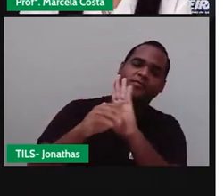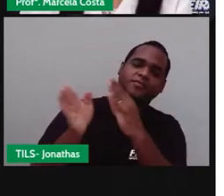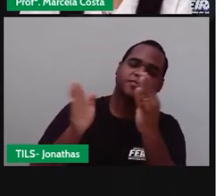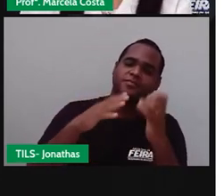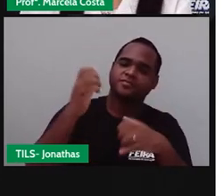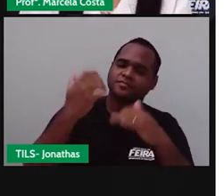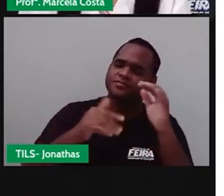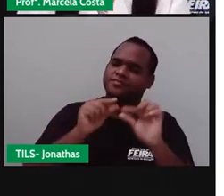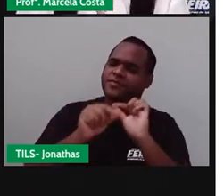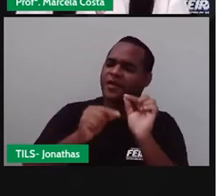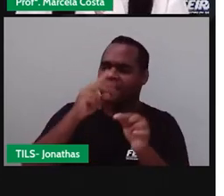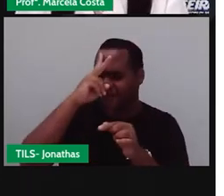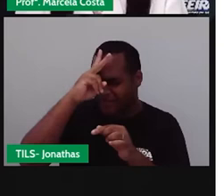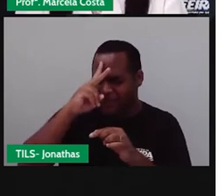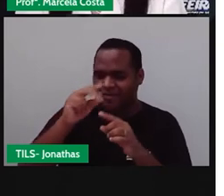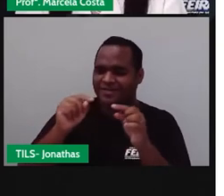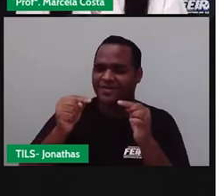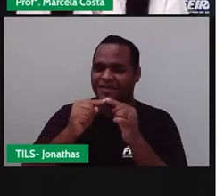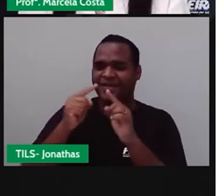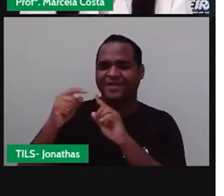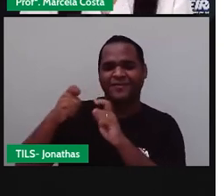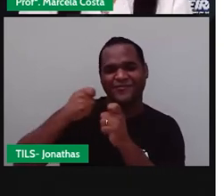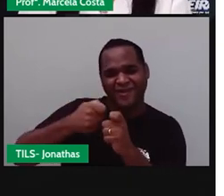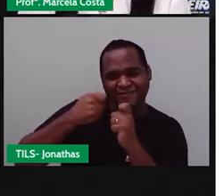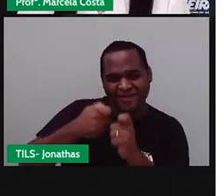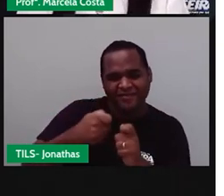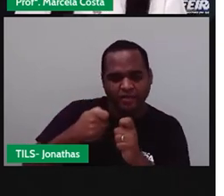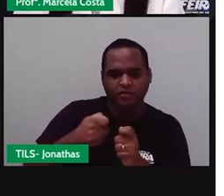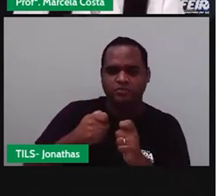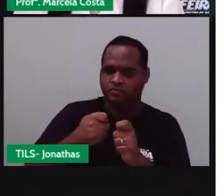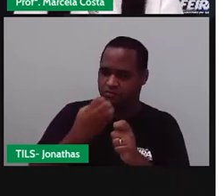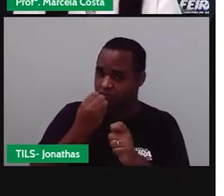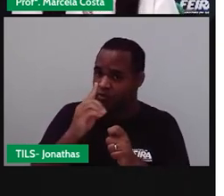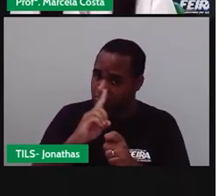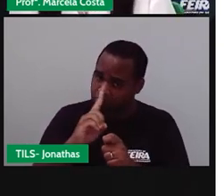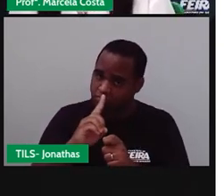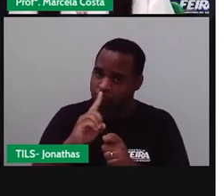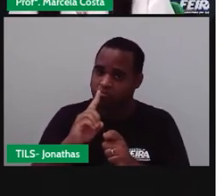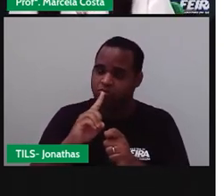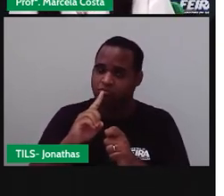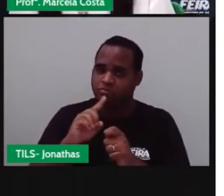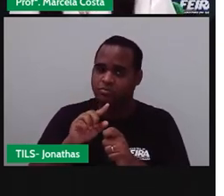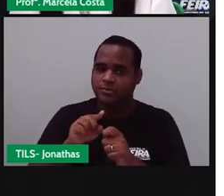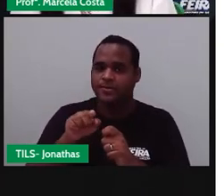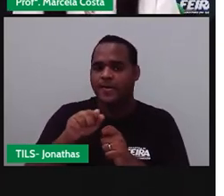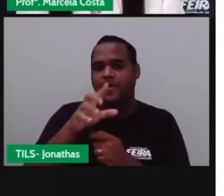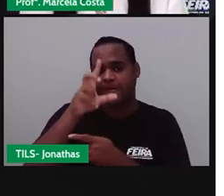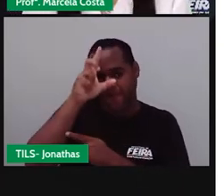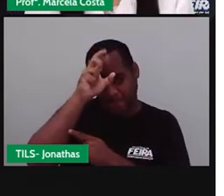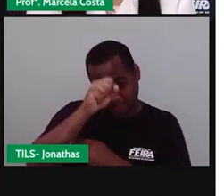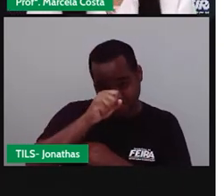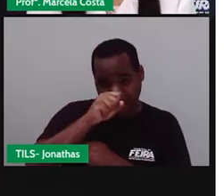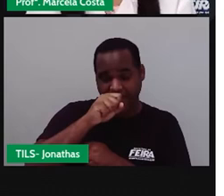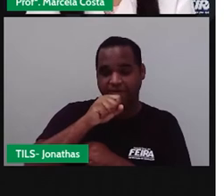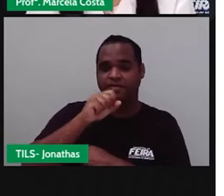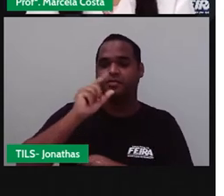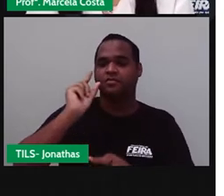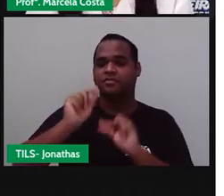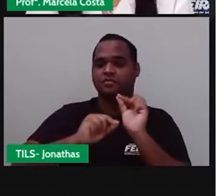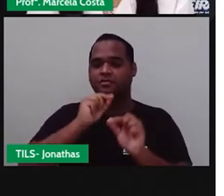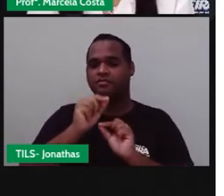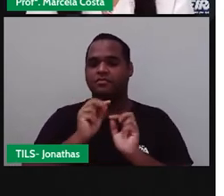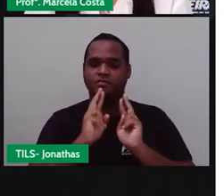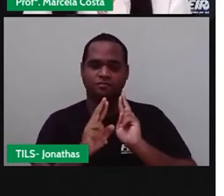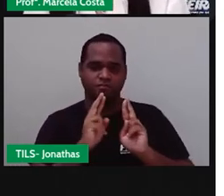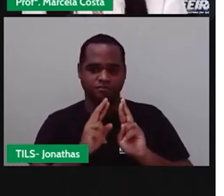Dessa historinha falando sobre o bullying que a gente viu no canal da Charlotte. e você vai responder aqui pra